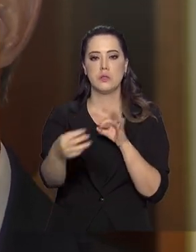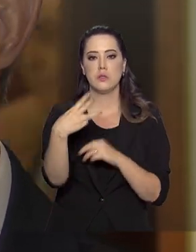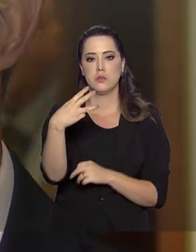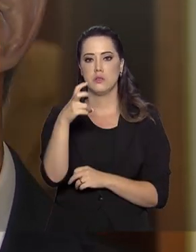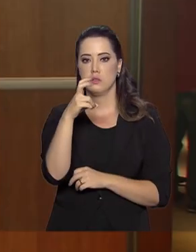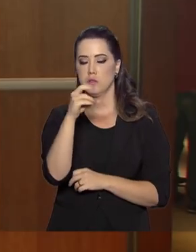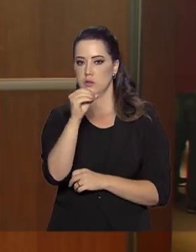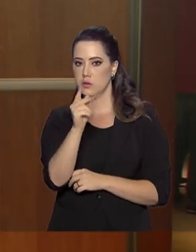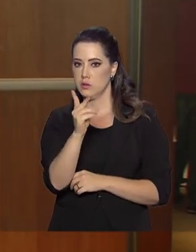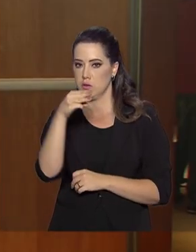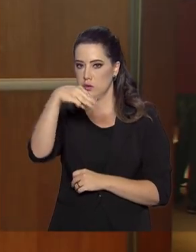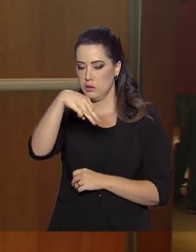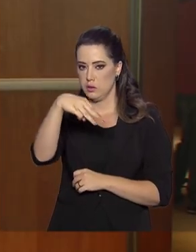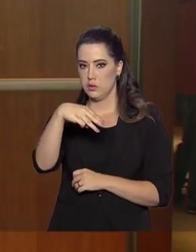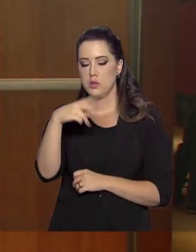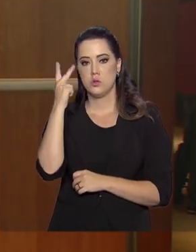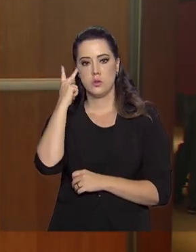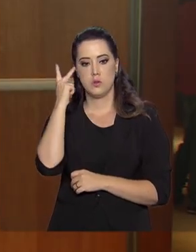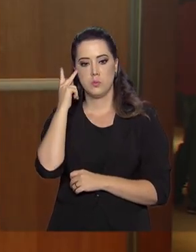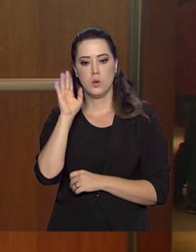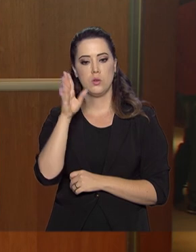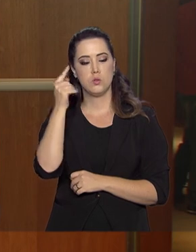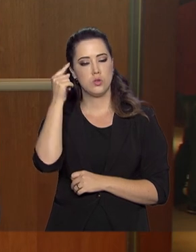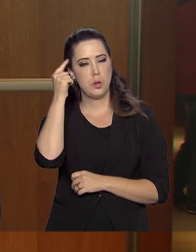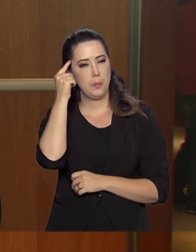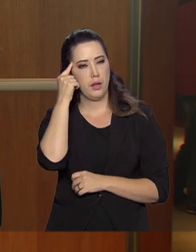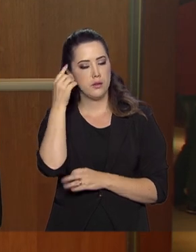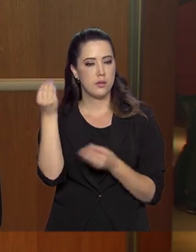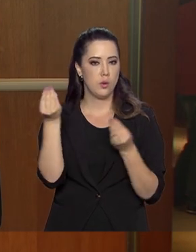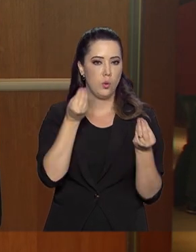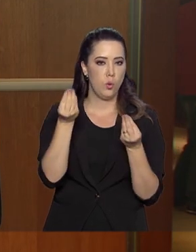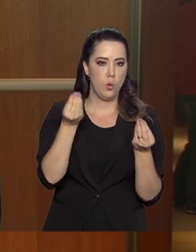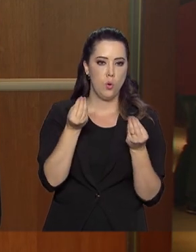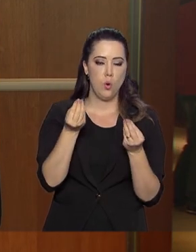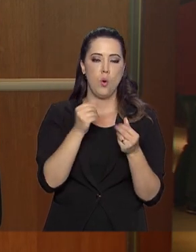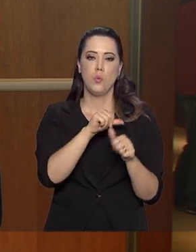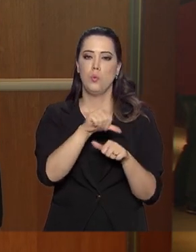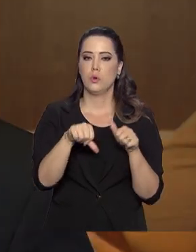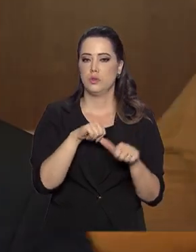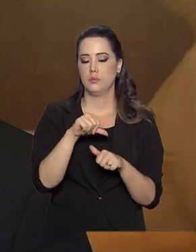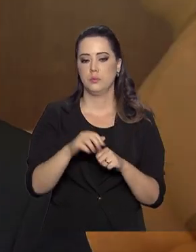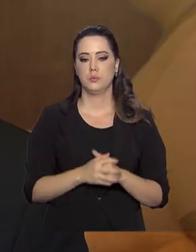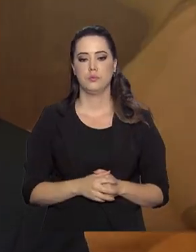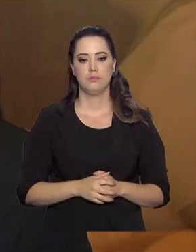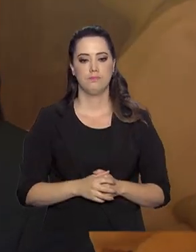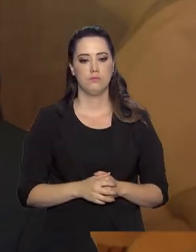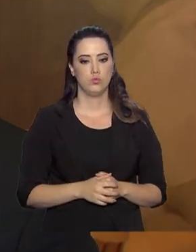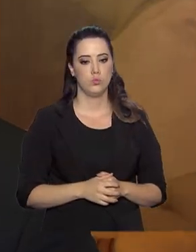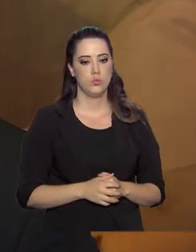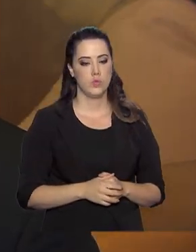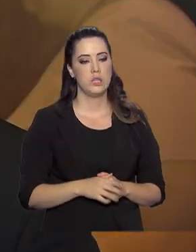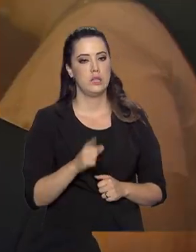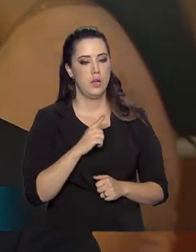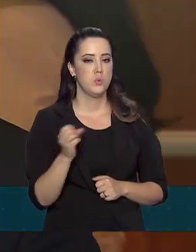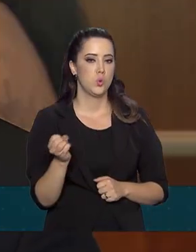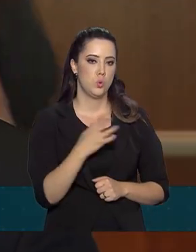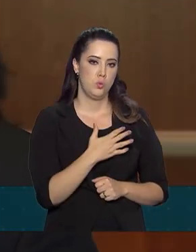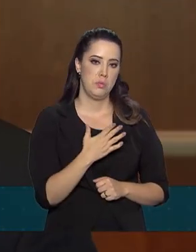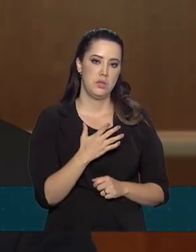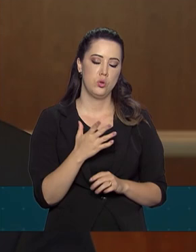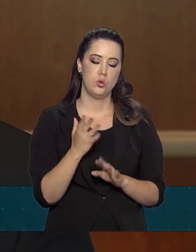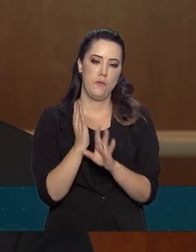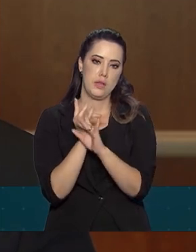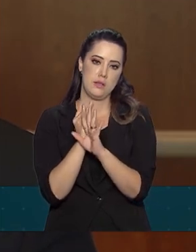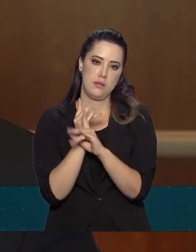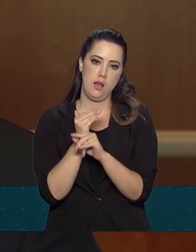quilômetros da capital, já pensa em implantar algumas mudanças. Nós temos um distrito novo que sendo implementado na cidade,